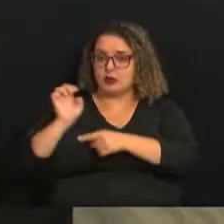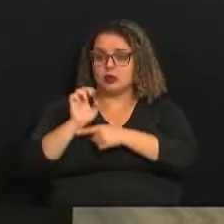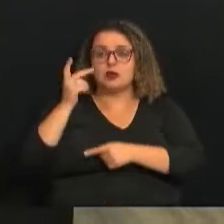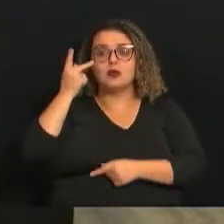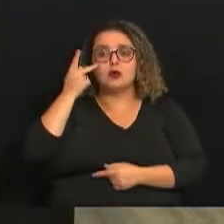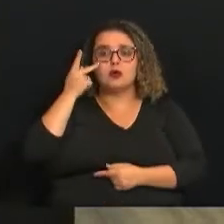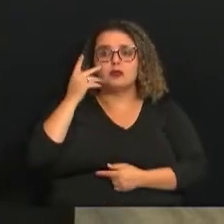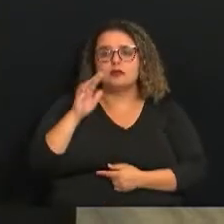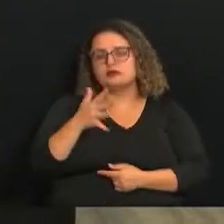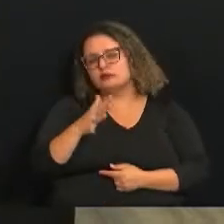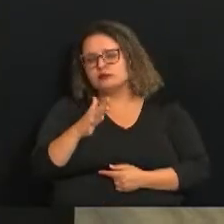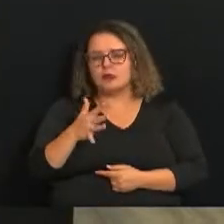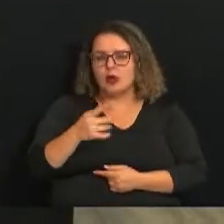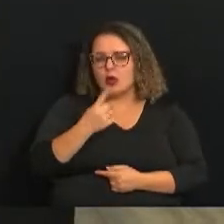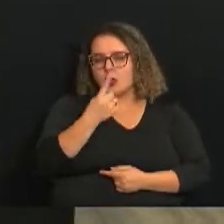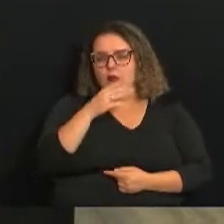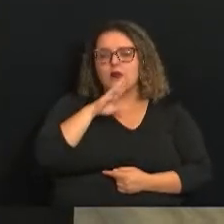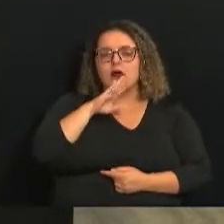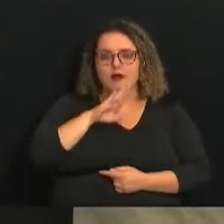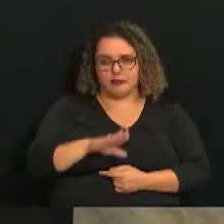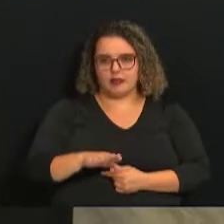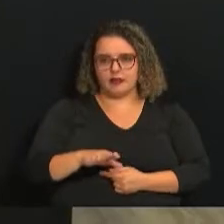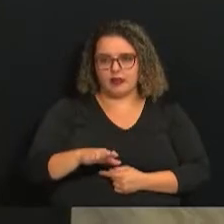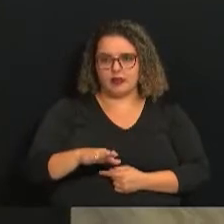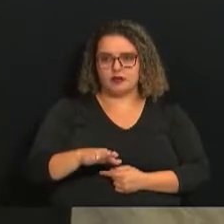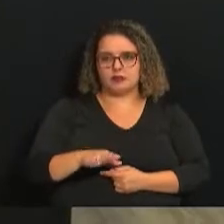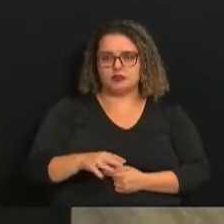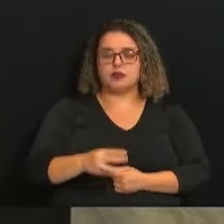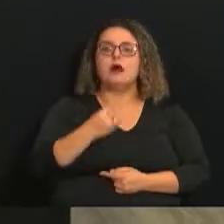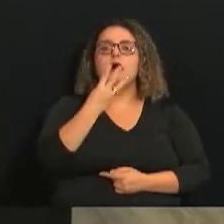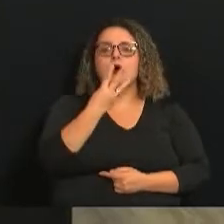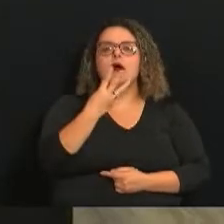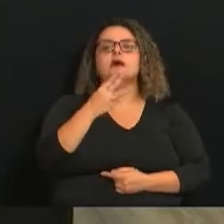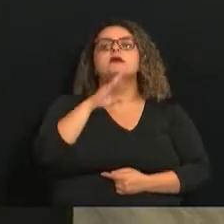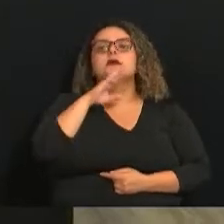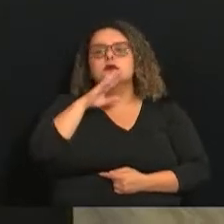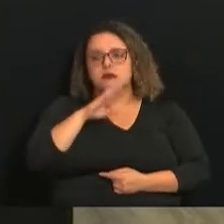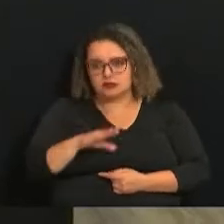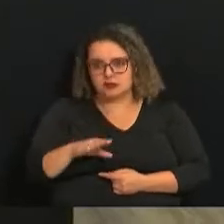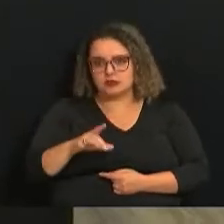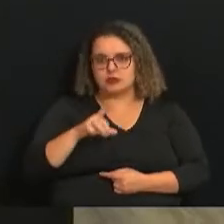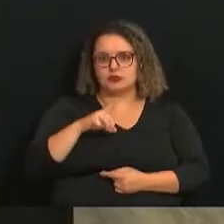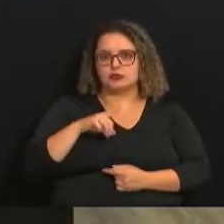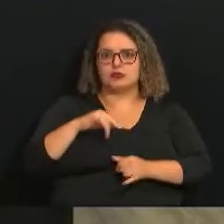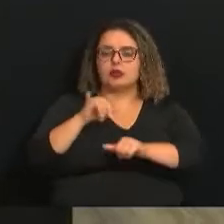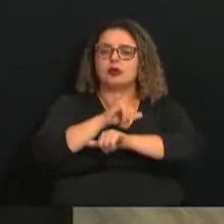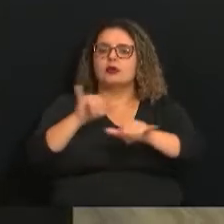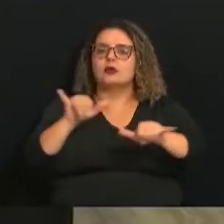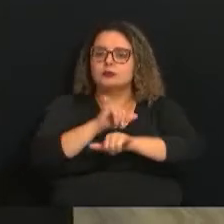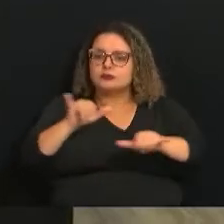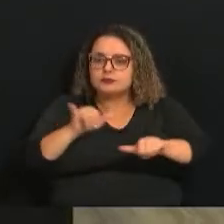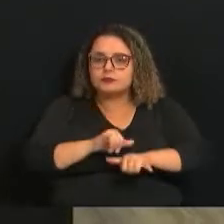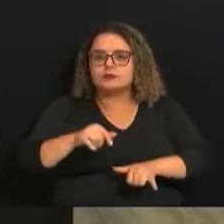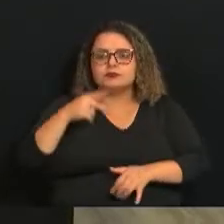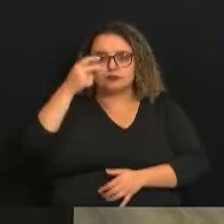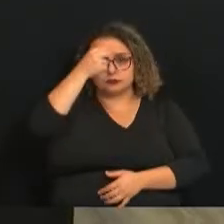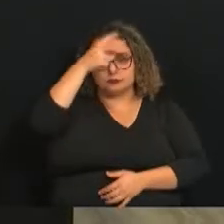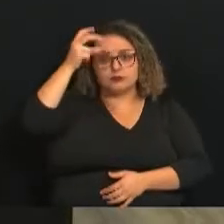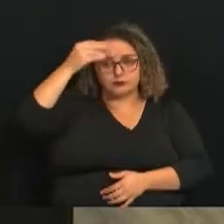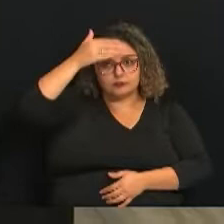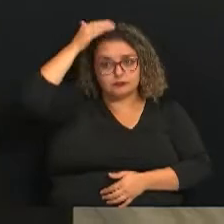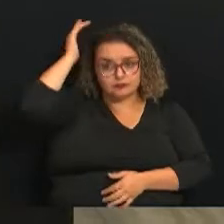por volta de uma hora da tarde. Às três horas nós tivemos a coletiva do prefeito Dário Saad, que